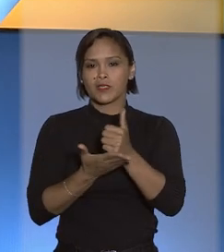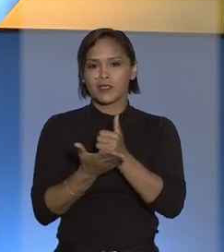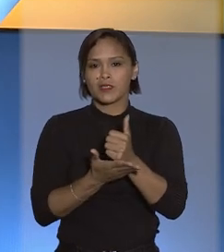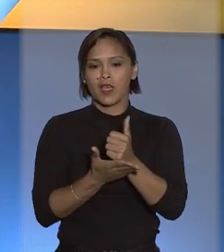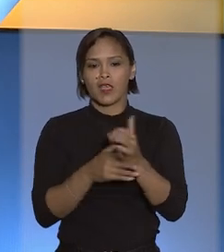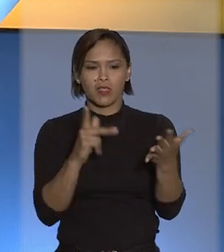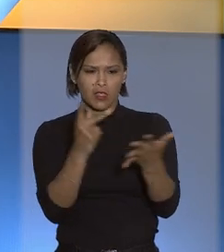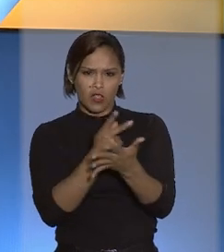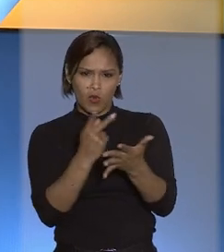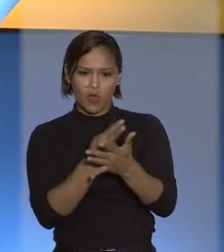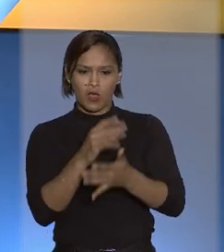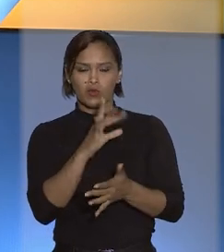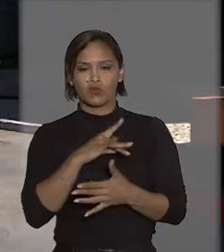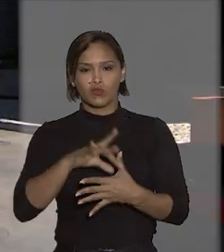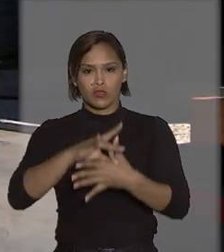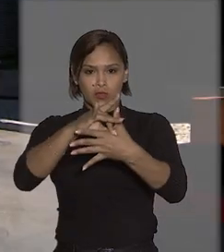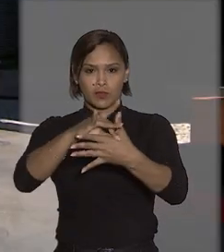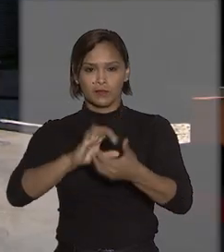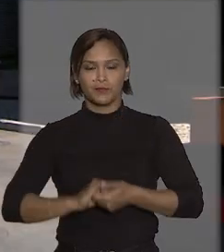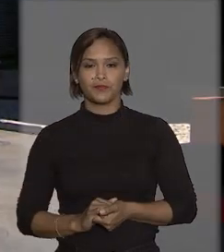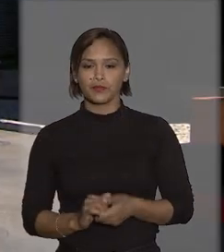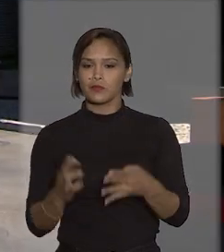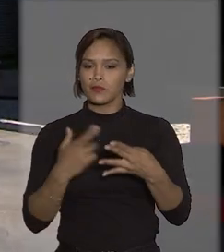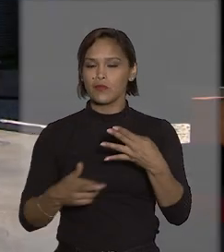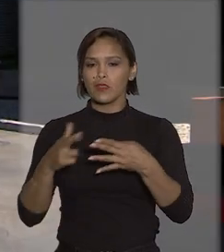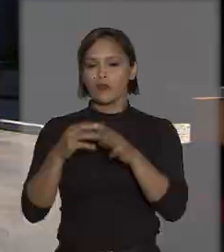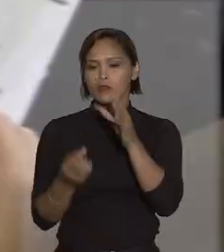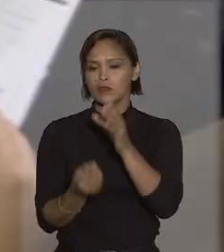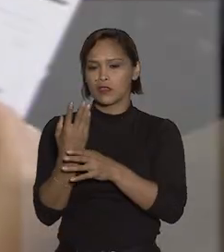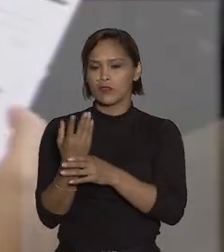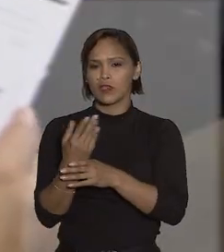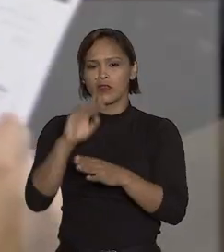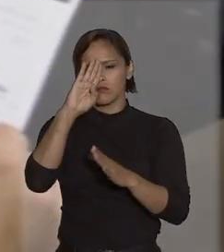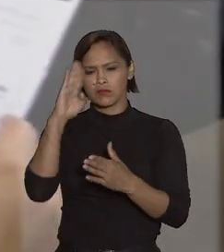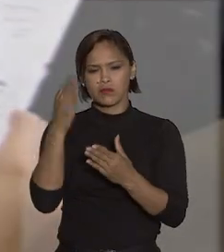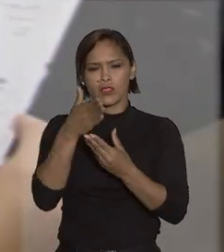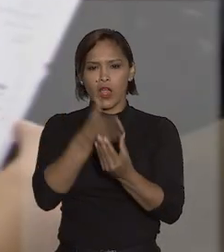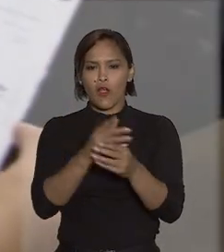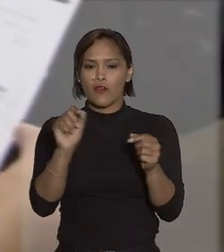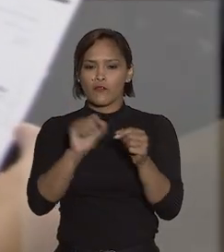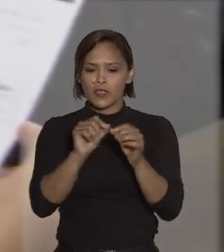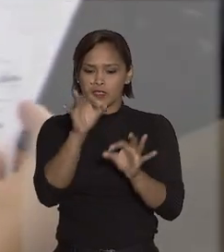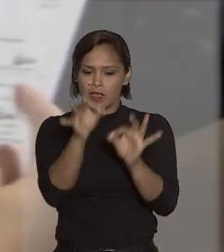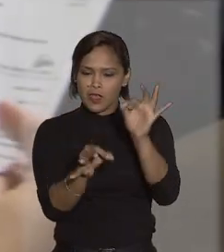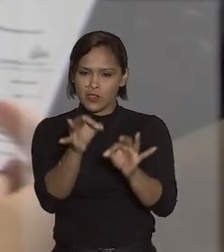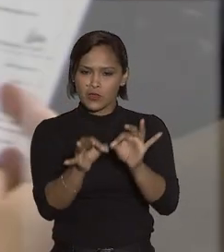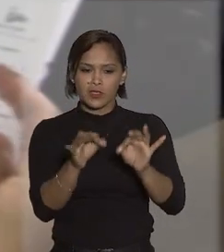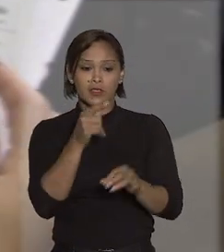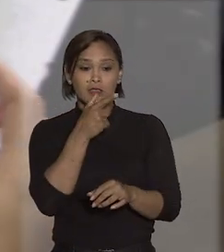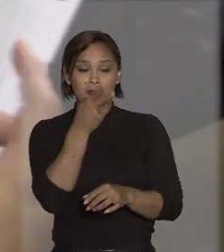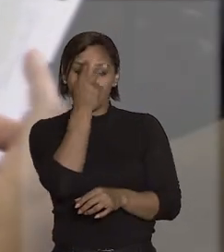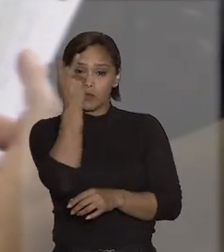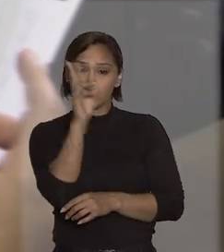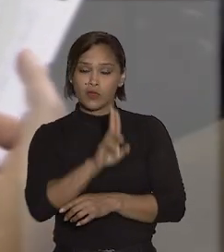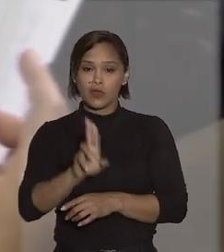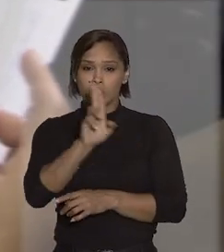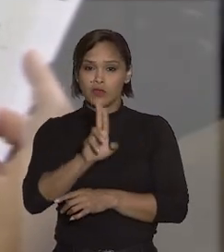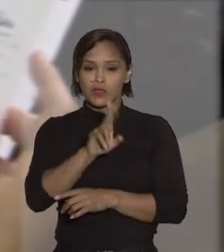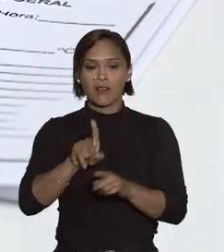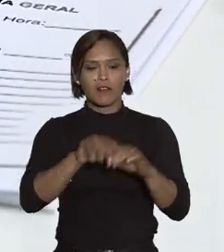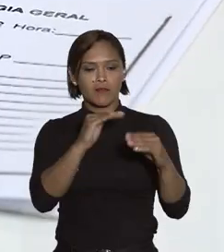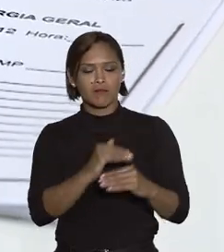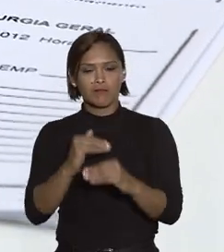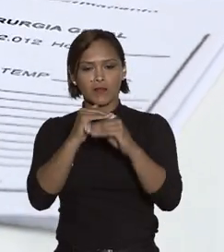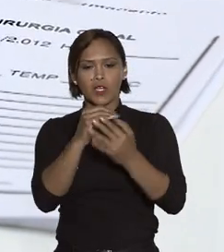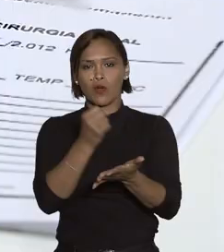na inadimplência do titular. O recurso teve origem em ação de obrigação de fazer ajuizada pelo beneficiário para que fosse